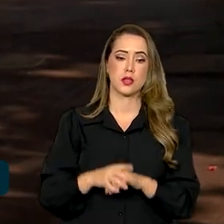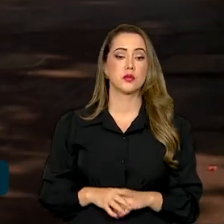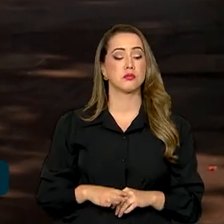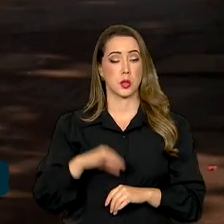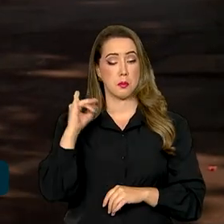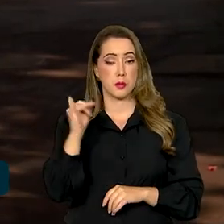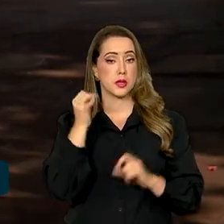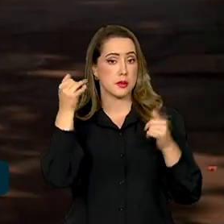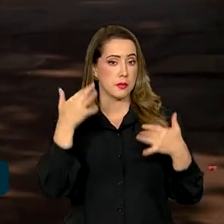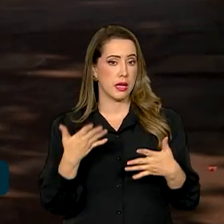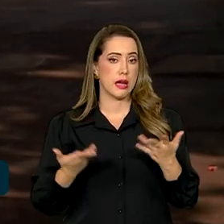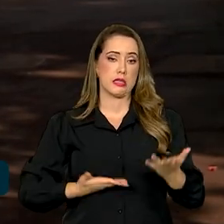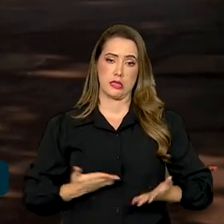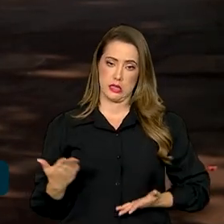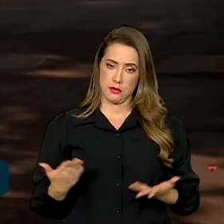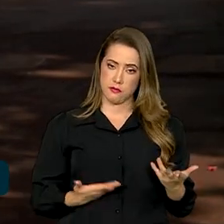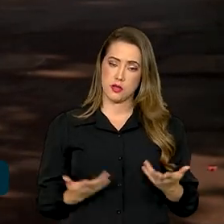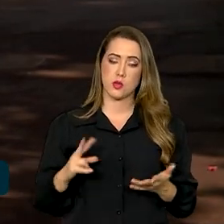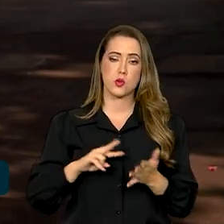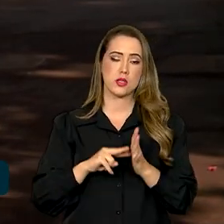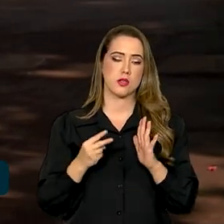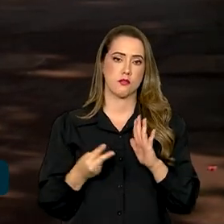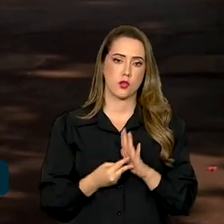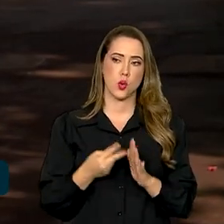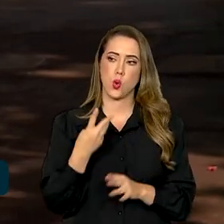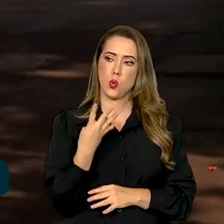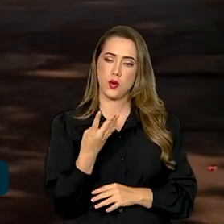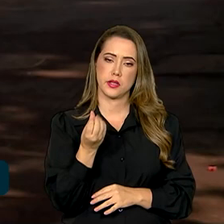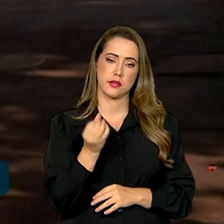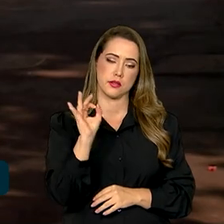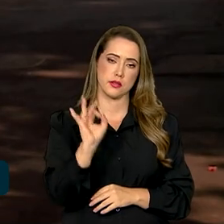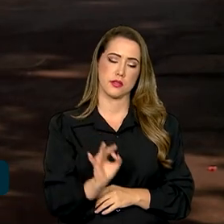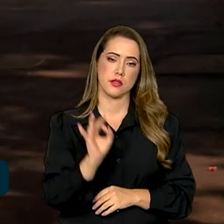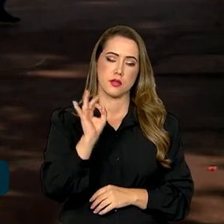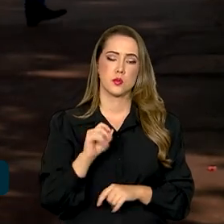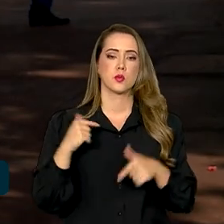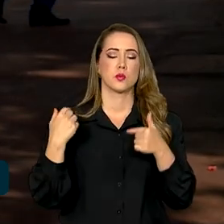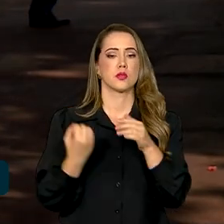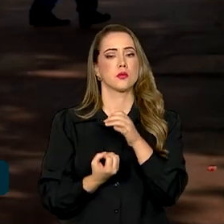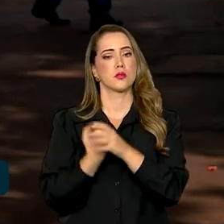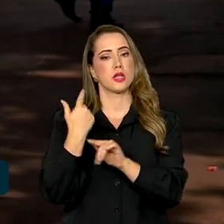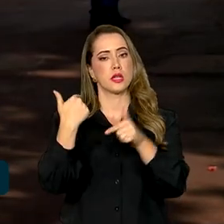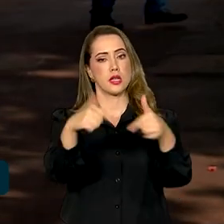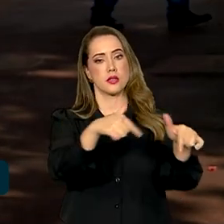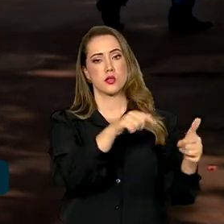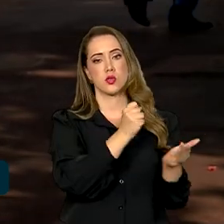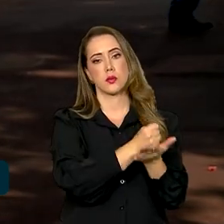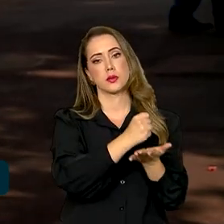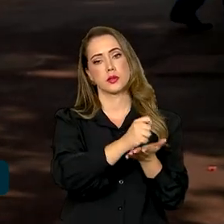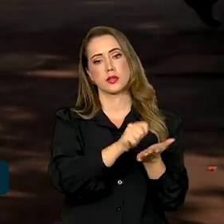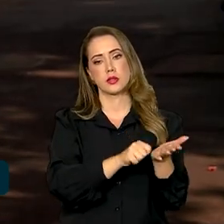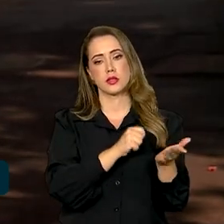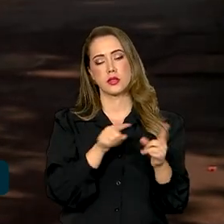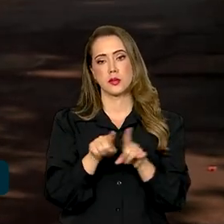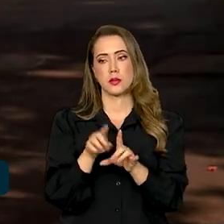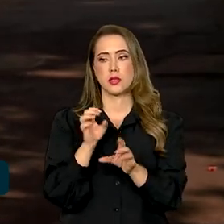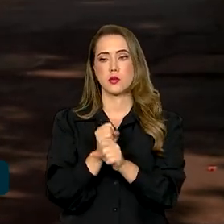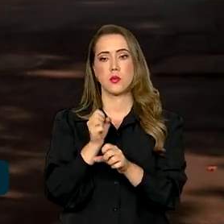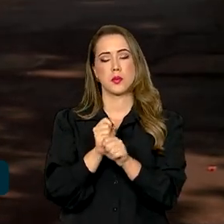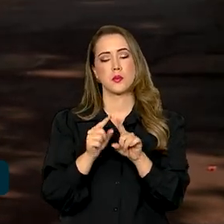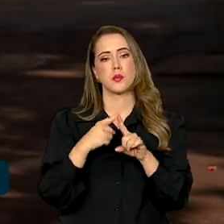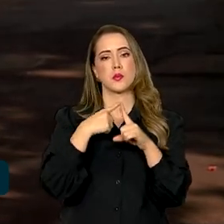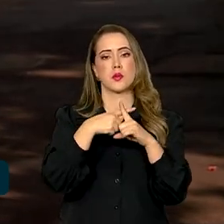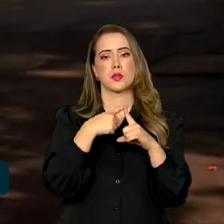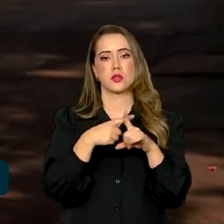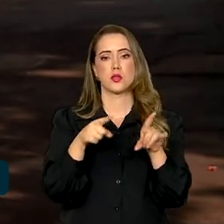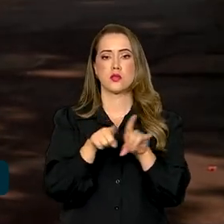setor de serviços, responsável por 46% dos empregos criados. O saldo também ficou positivo